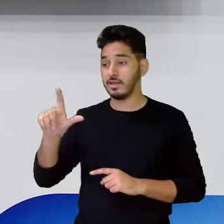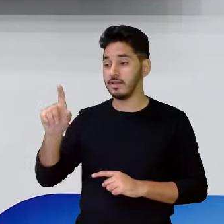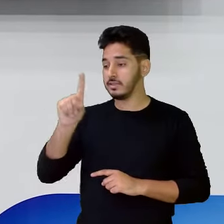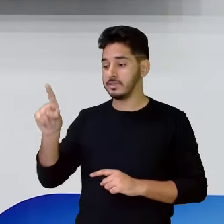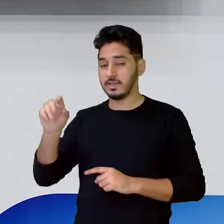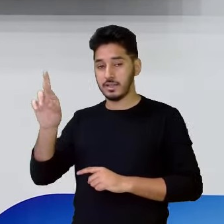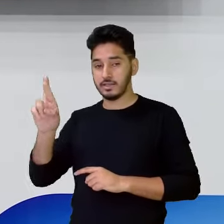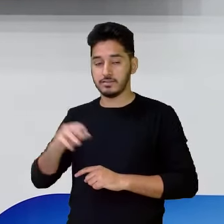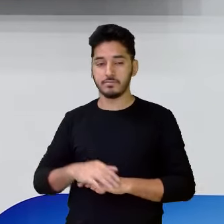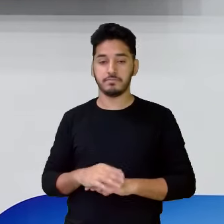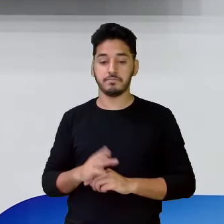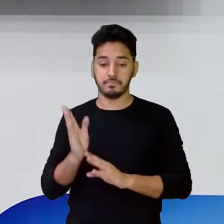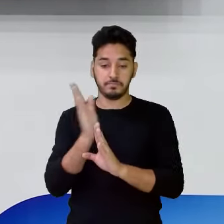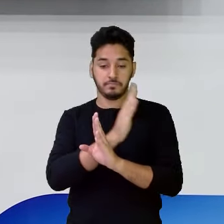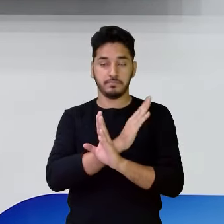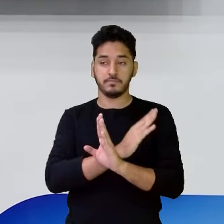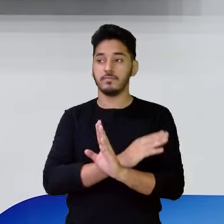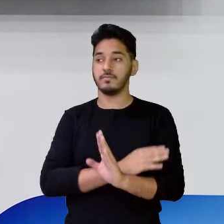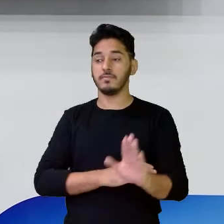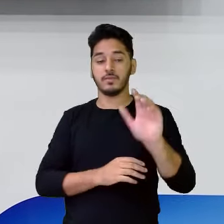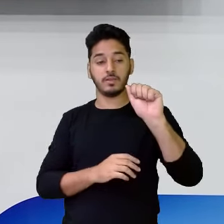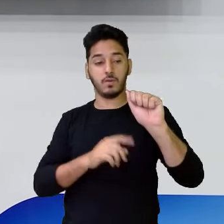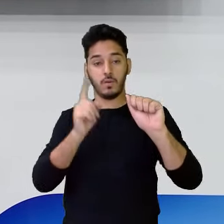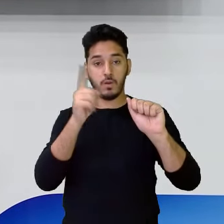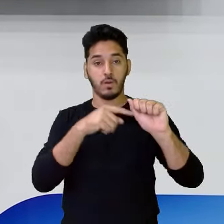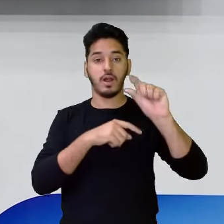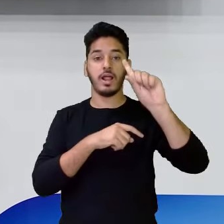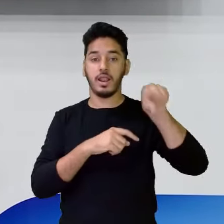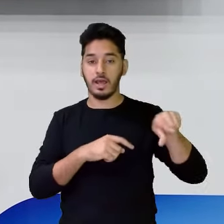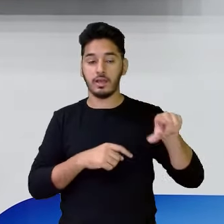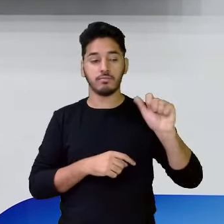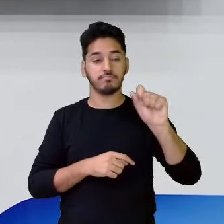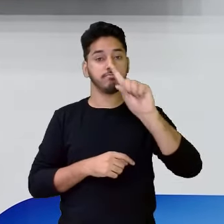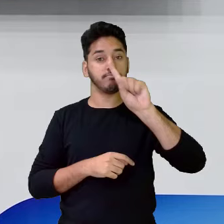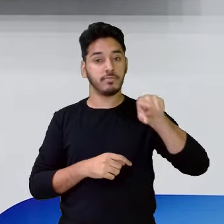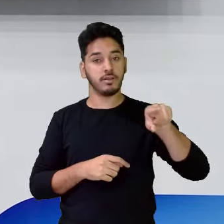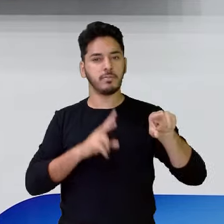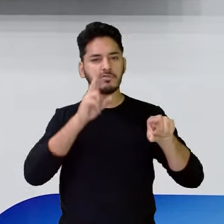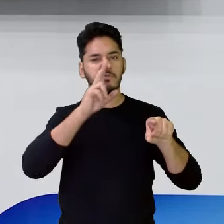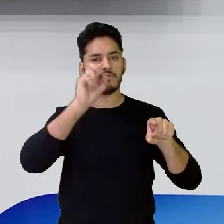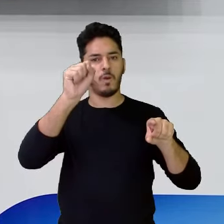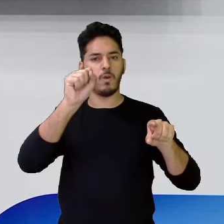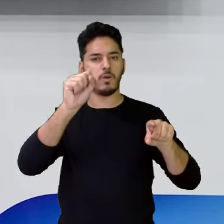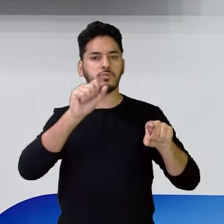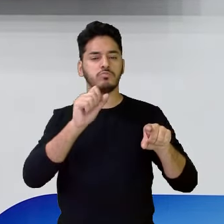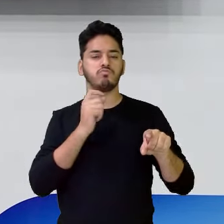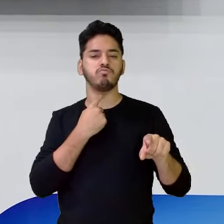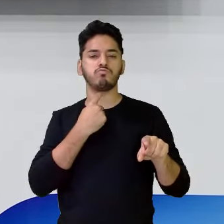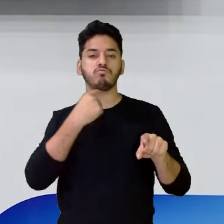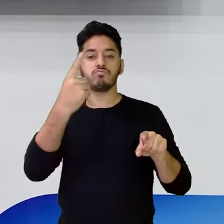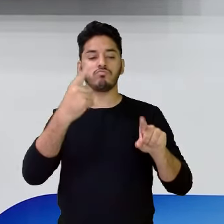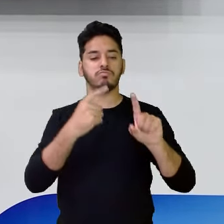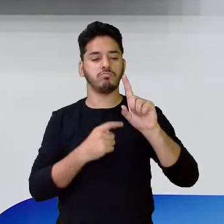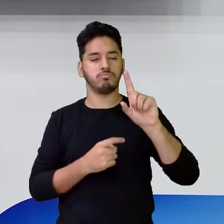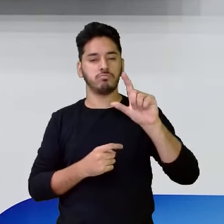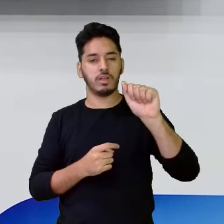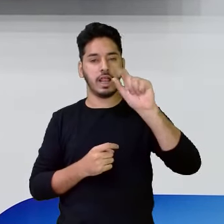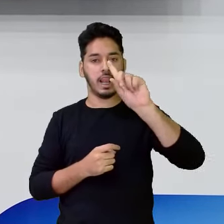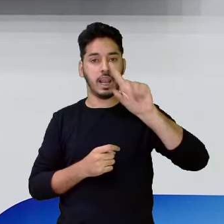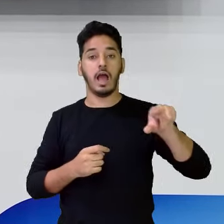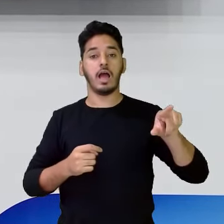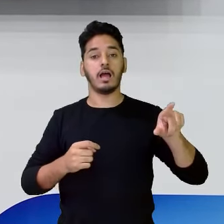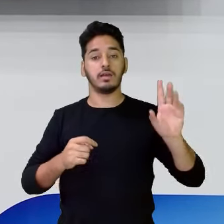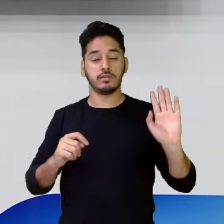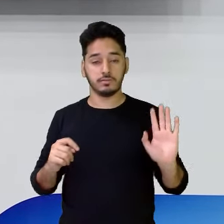A, lá, né? O Lázaro, ele é mais forte, né? O som do A, o acento agudo aí,